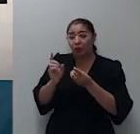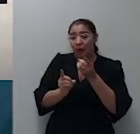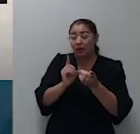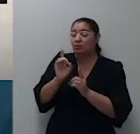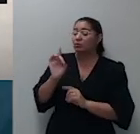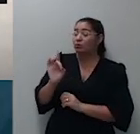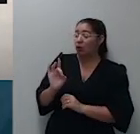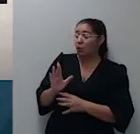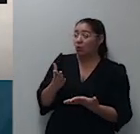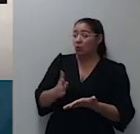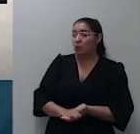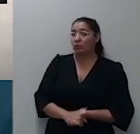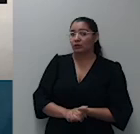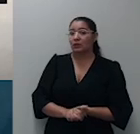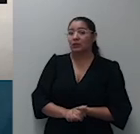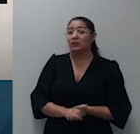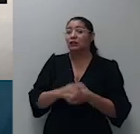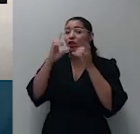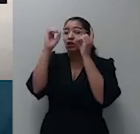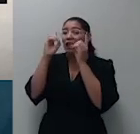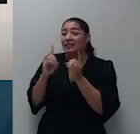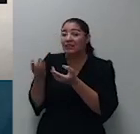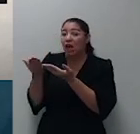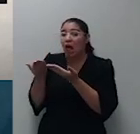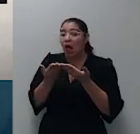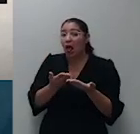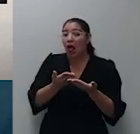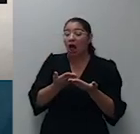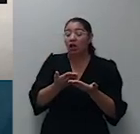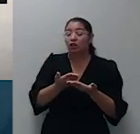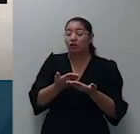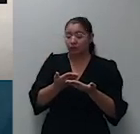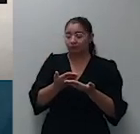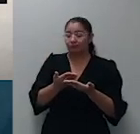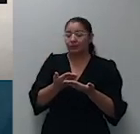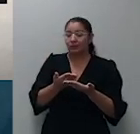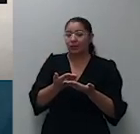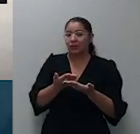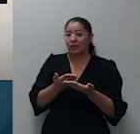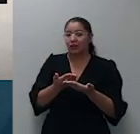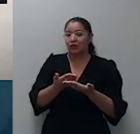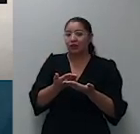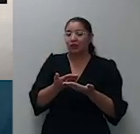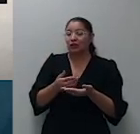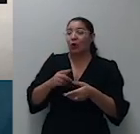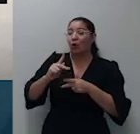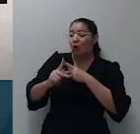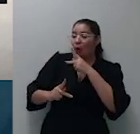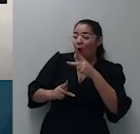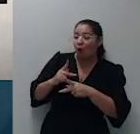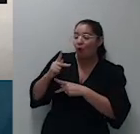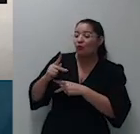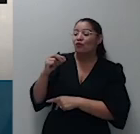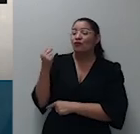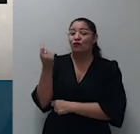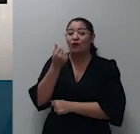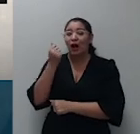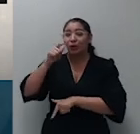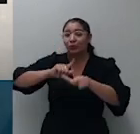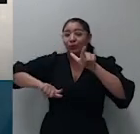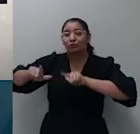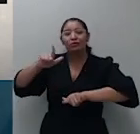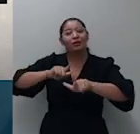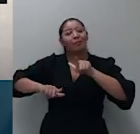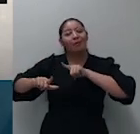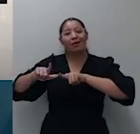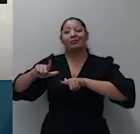tem direito a receber dos executados beneficiários da herança o valor atinente aos serviços prestados do mesmo